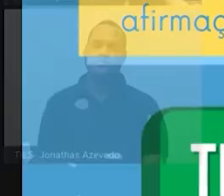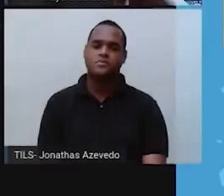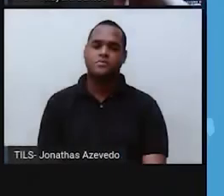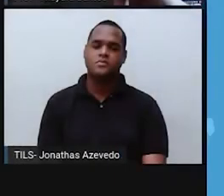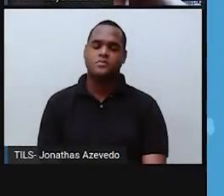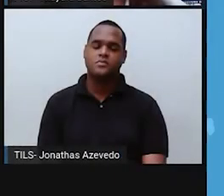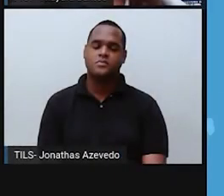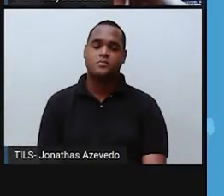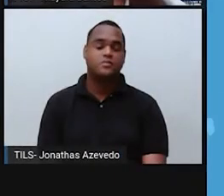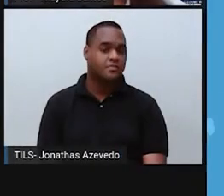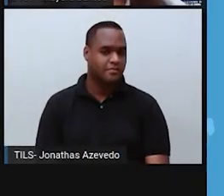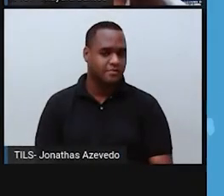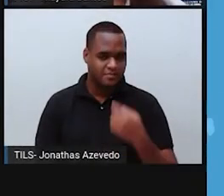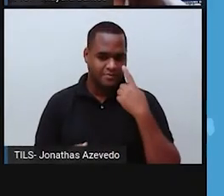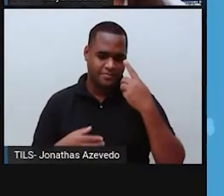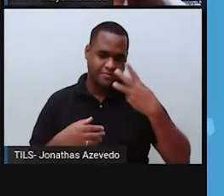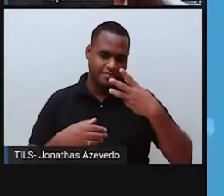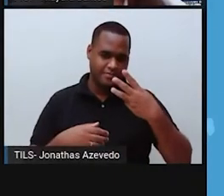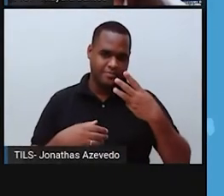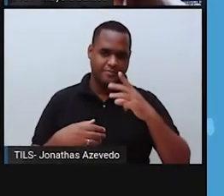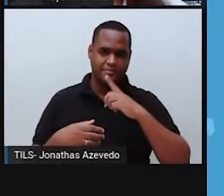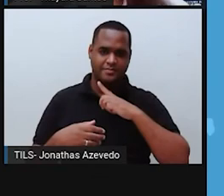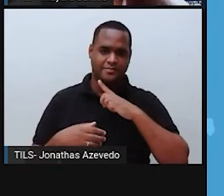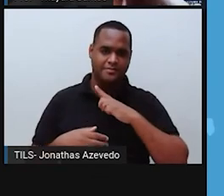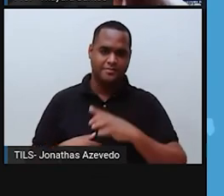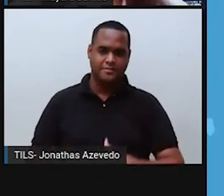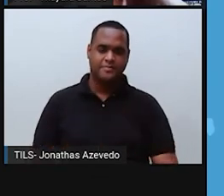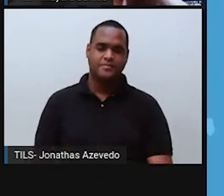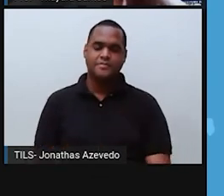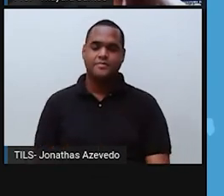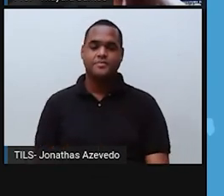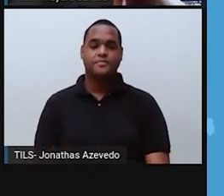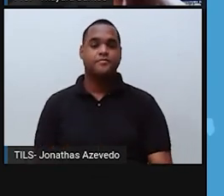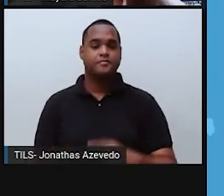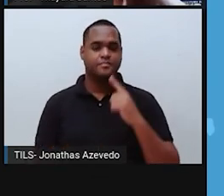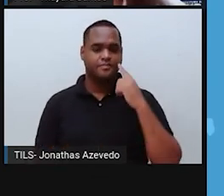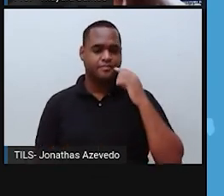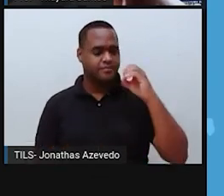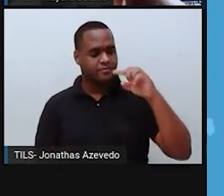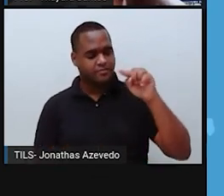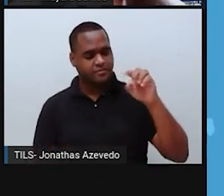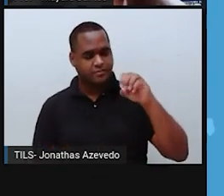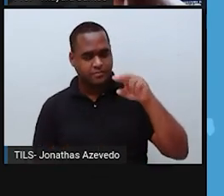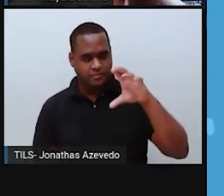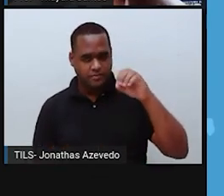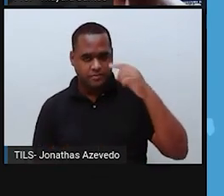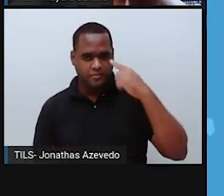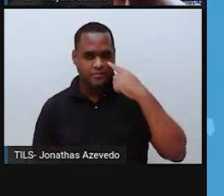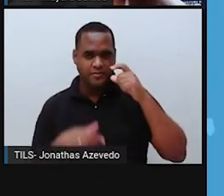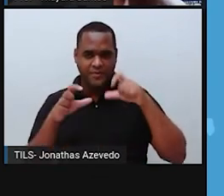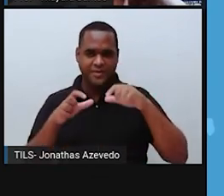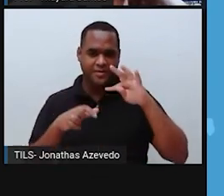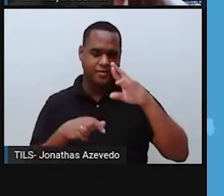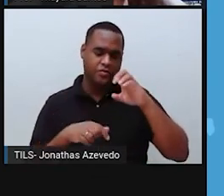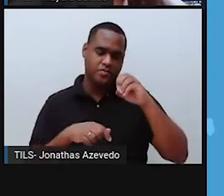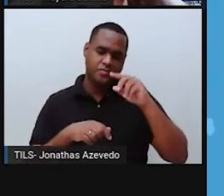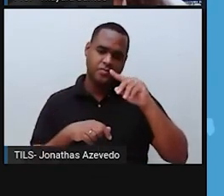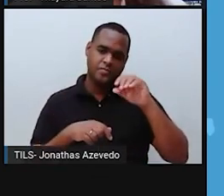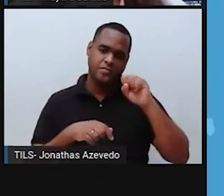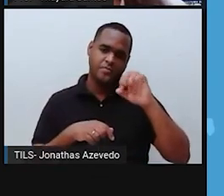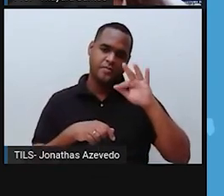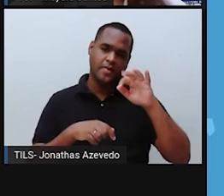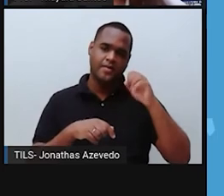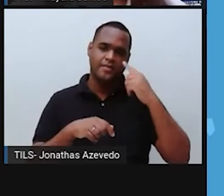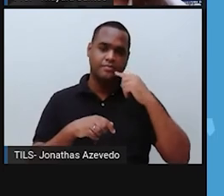Vamos para a terceira. A camada de ozônio se localiza na troposfera. Essa afirmação